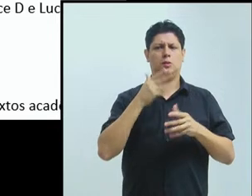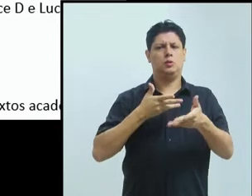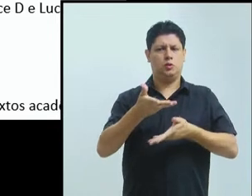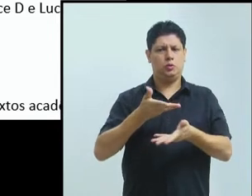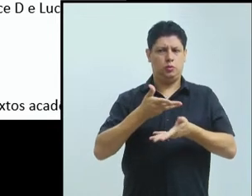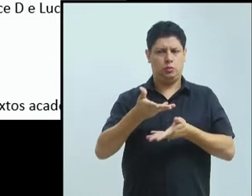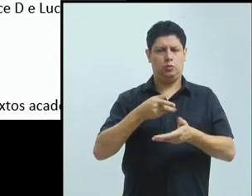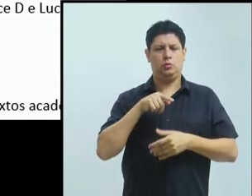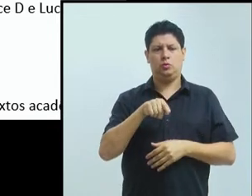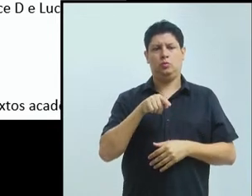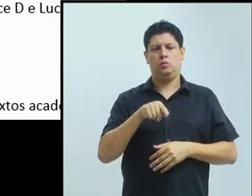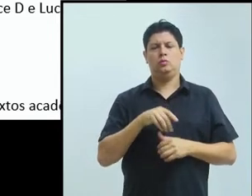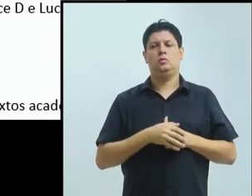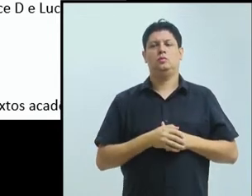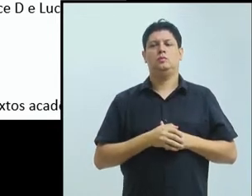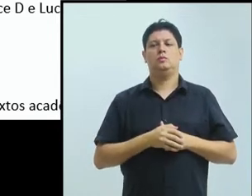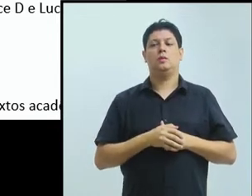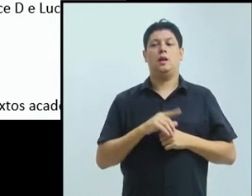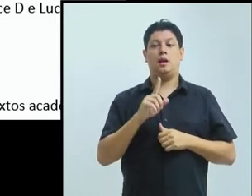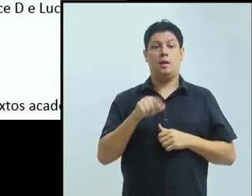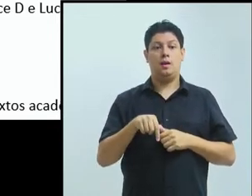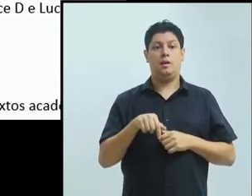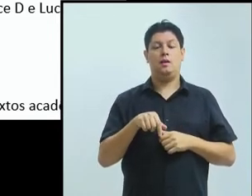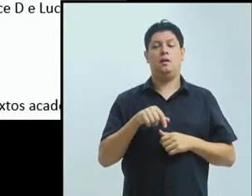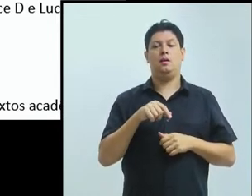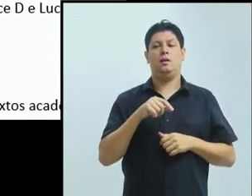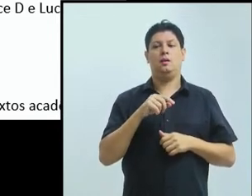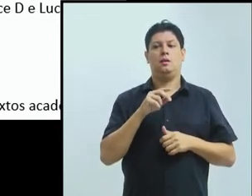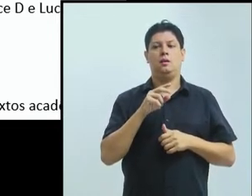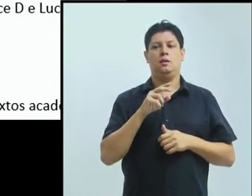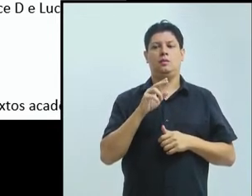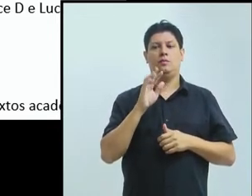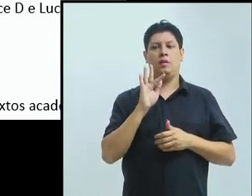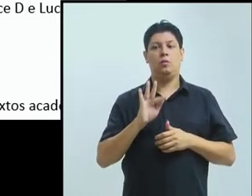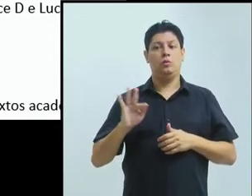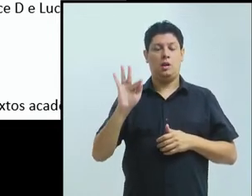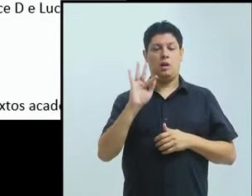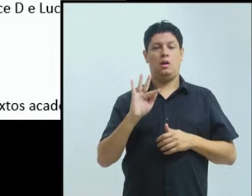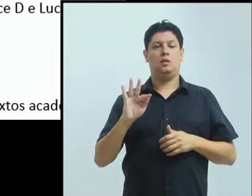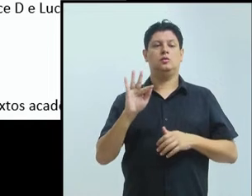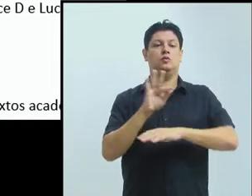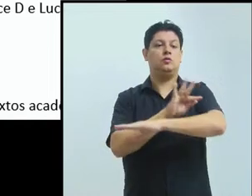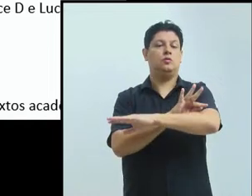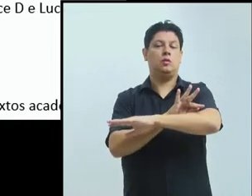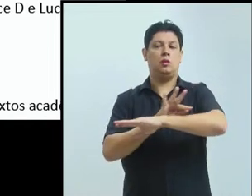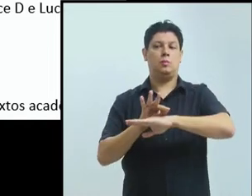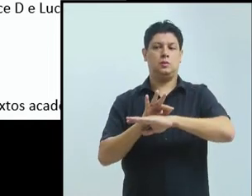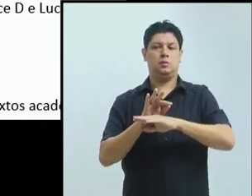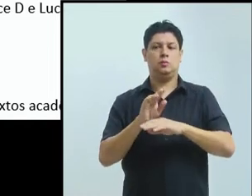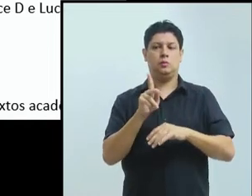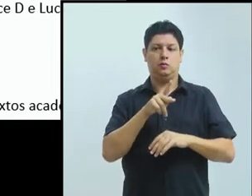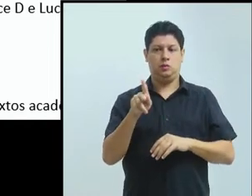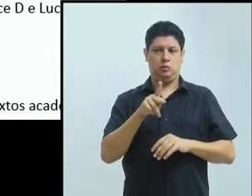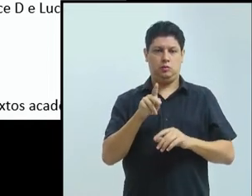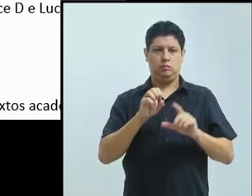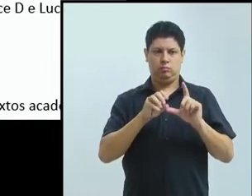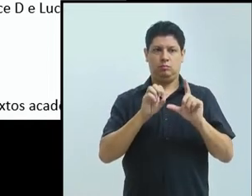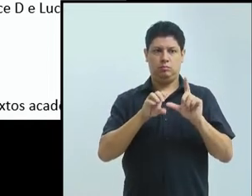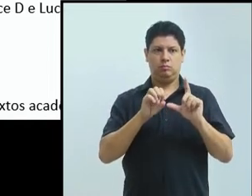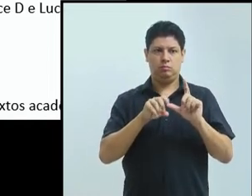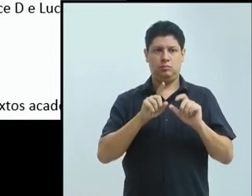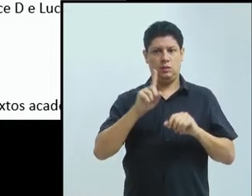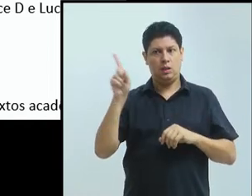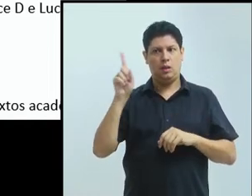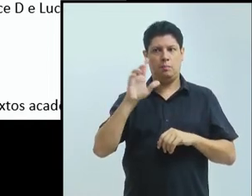É uma instituição de formação de professores de Angola. Depois tem a Universidade de Santiago, de Cabo Verde, de lá eu oriento uma